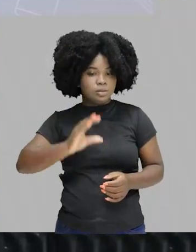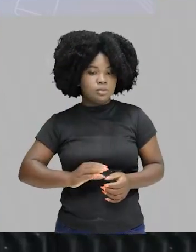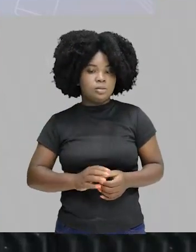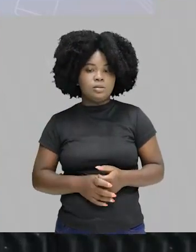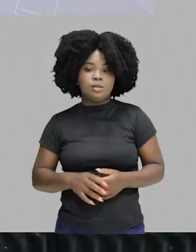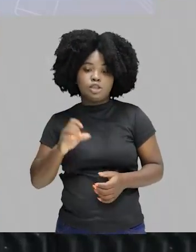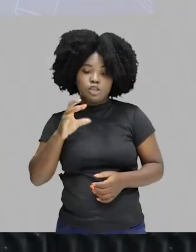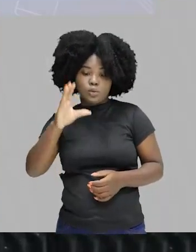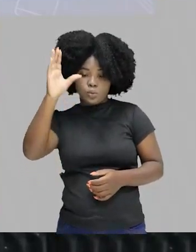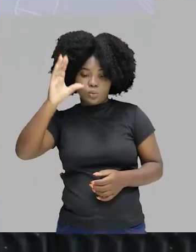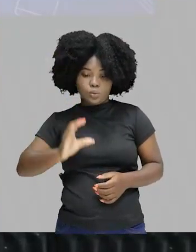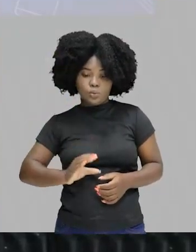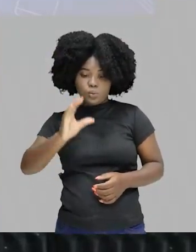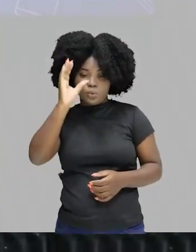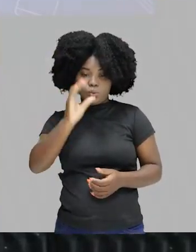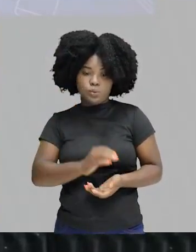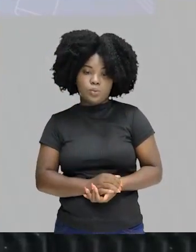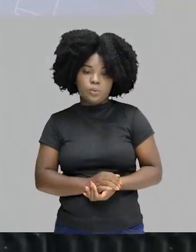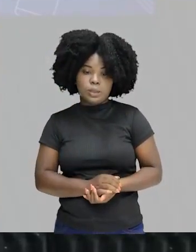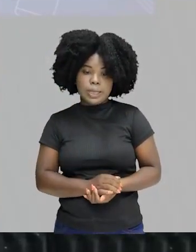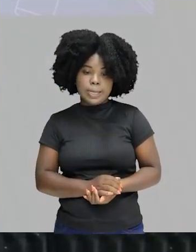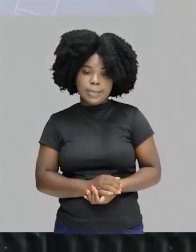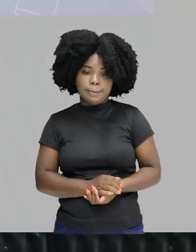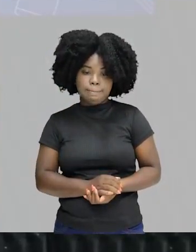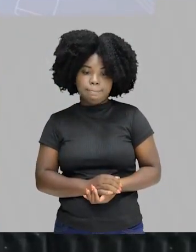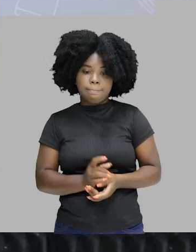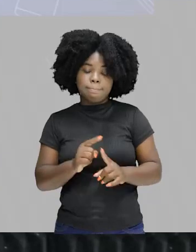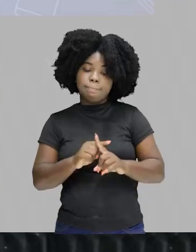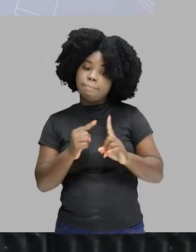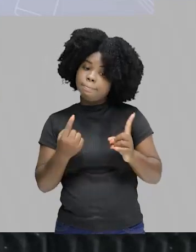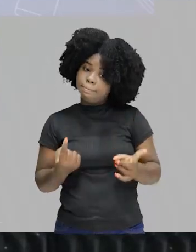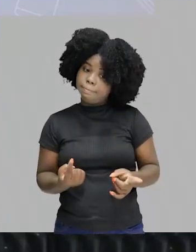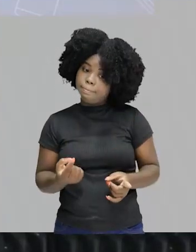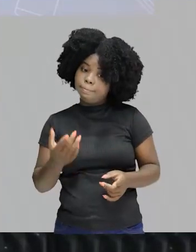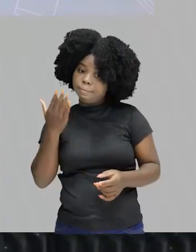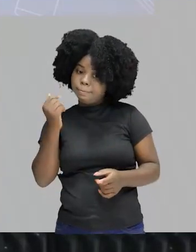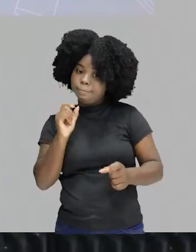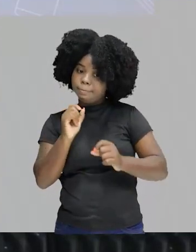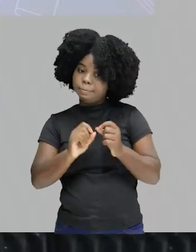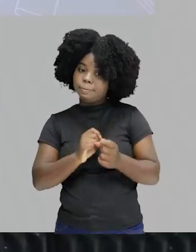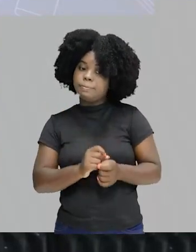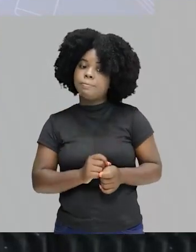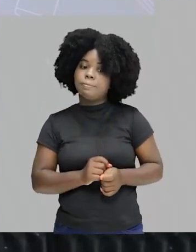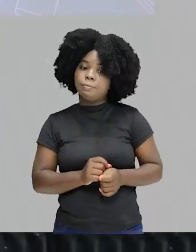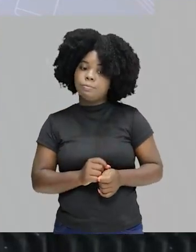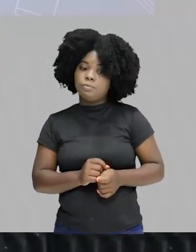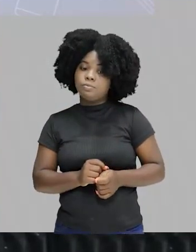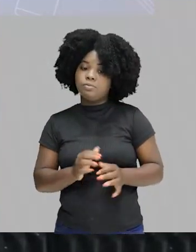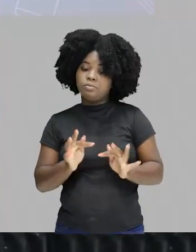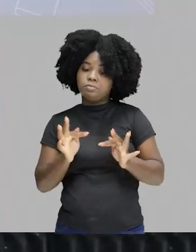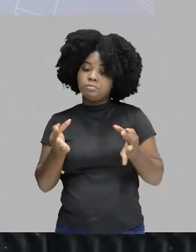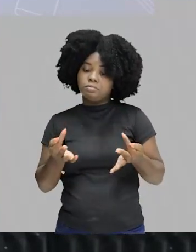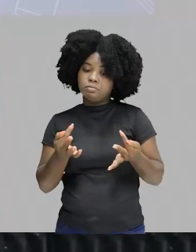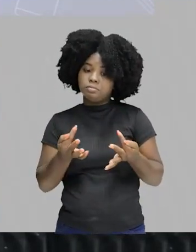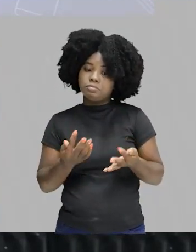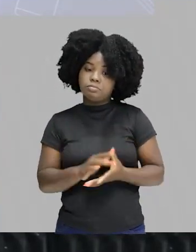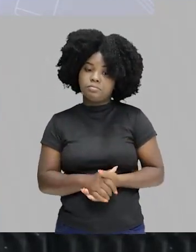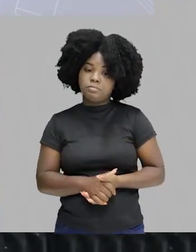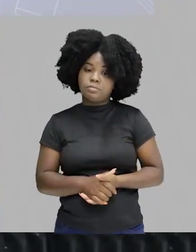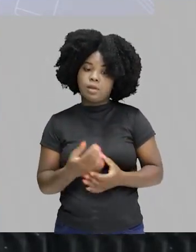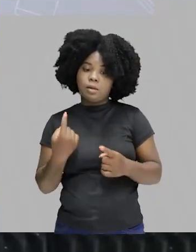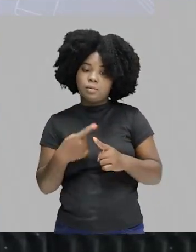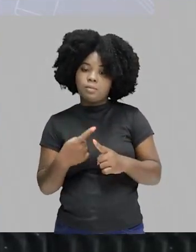Diretiva. Aí é a democracia direta porque ele participa diretamente. Mas como nós sabemos, lá na ELAD era muito simples fazer isso,